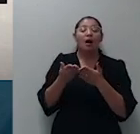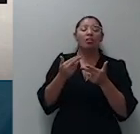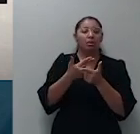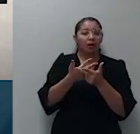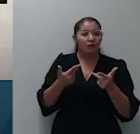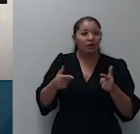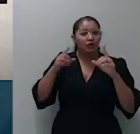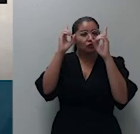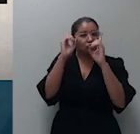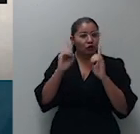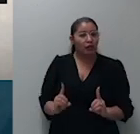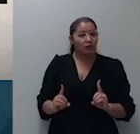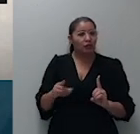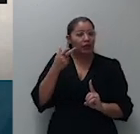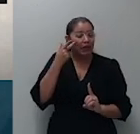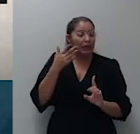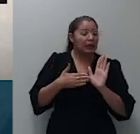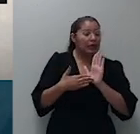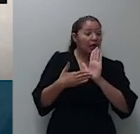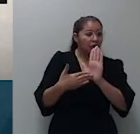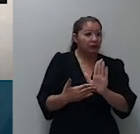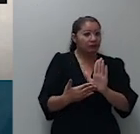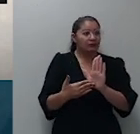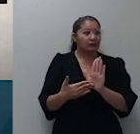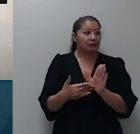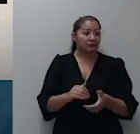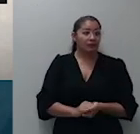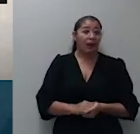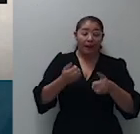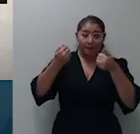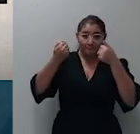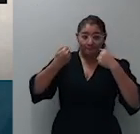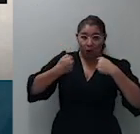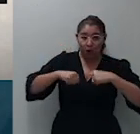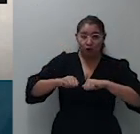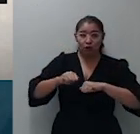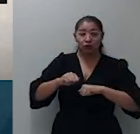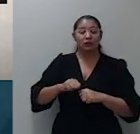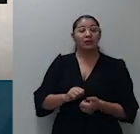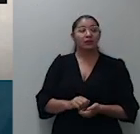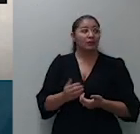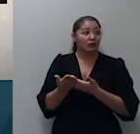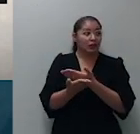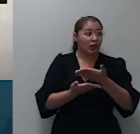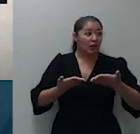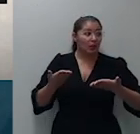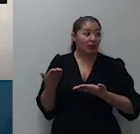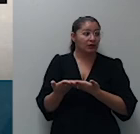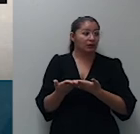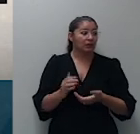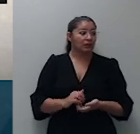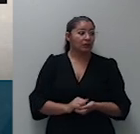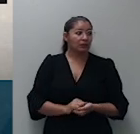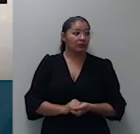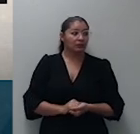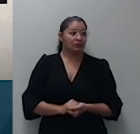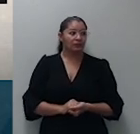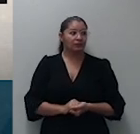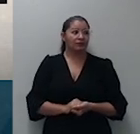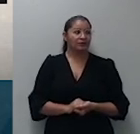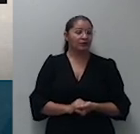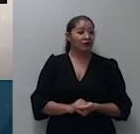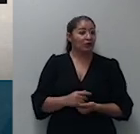controverte é um autor e real poderá até ser proferida a sentença oferecer oposição contra ambos